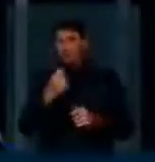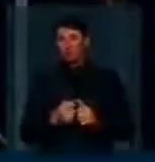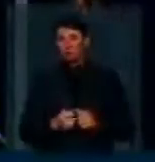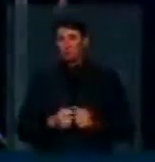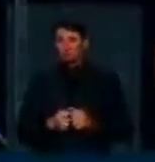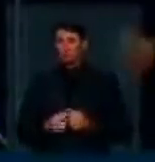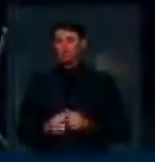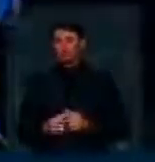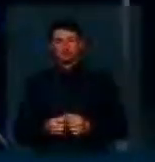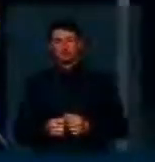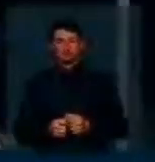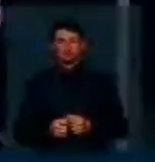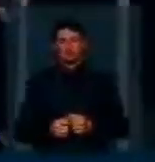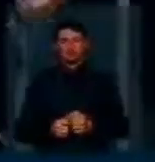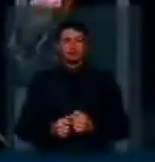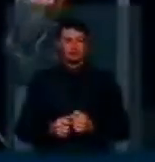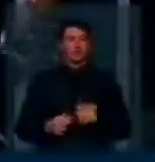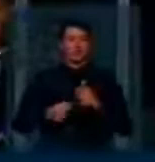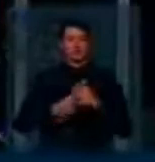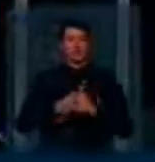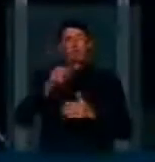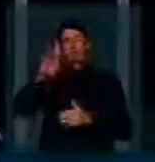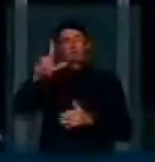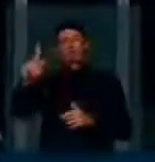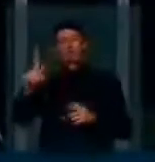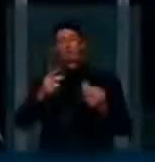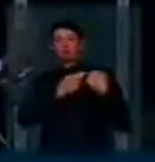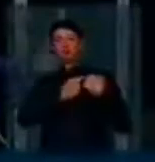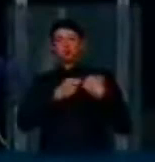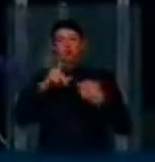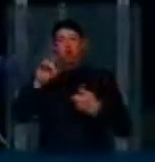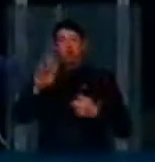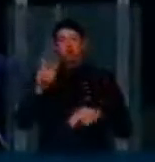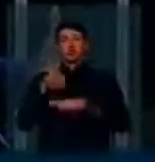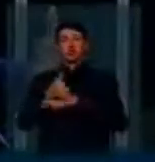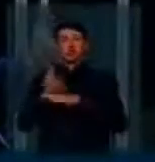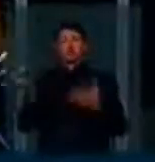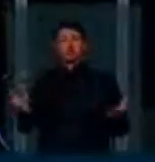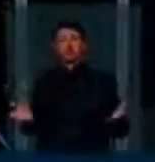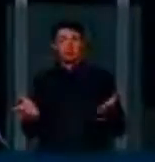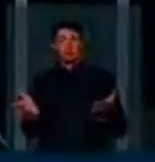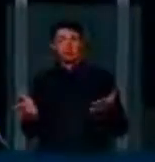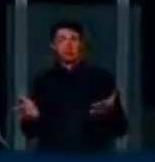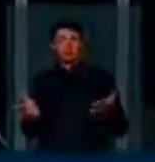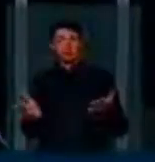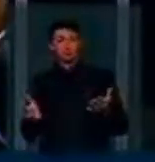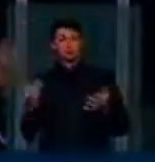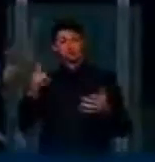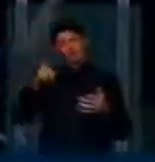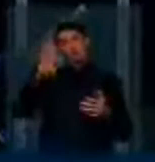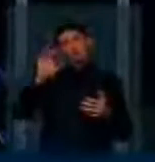impõe aos blogueiros o ônus de guardar os logs de acesso às aplicações que são blogs, porque são